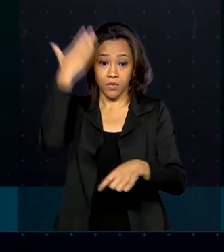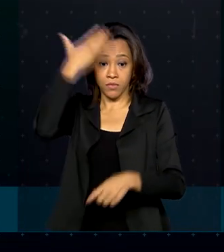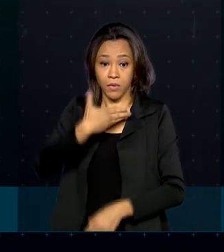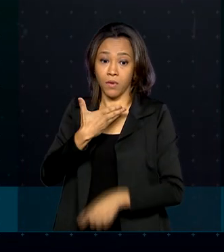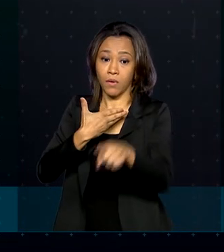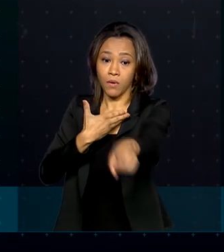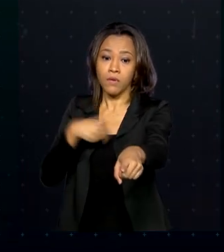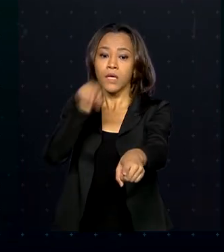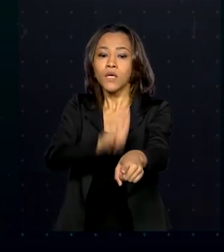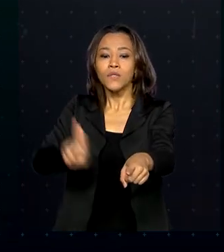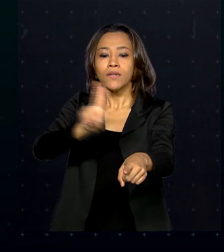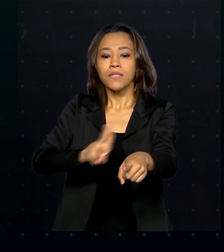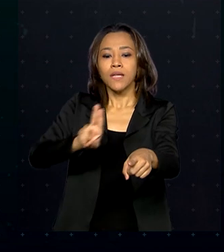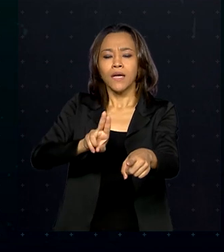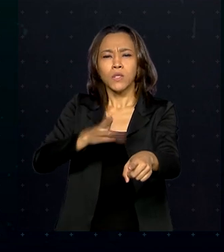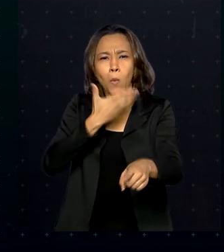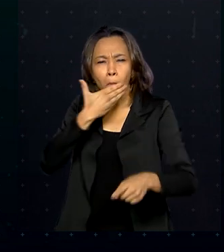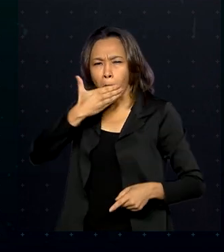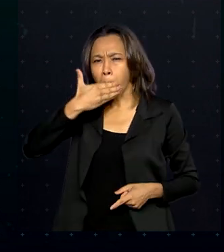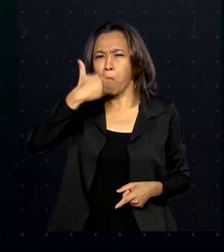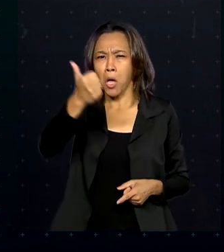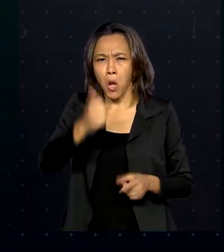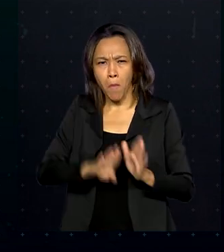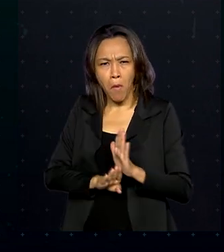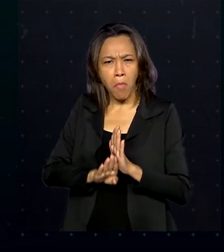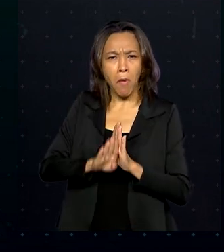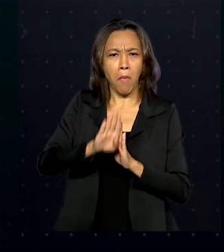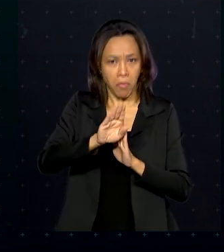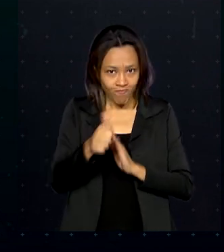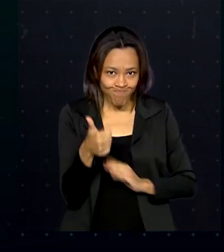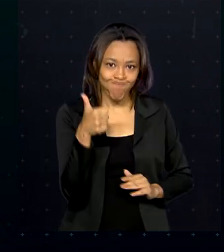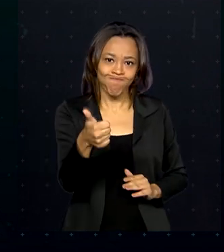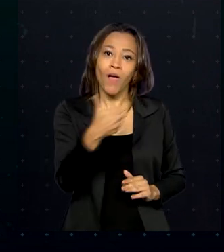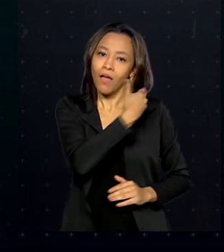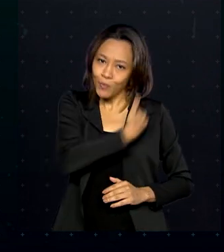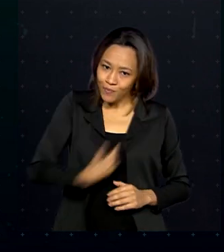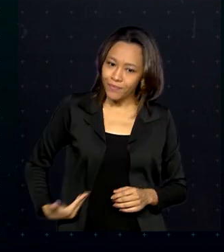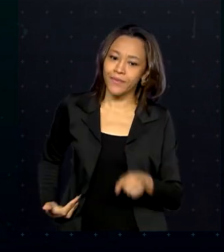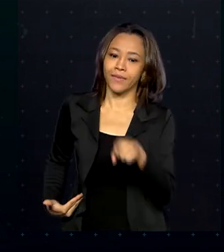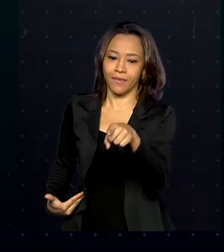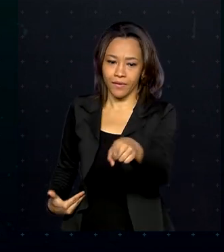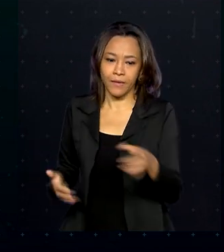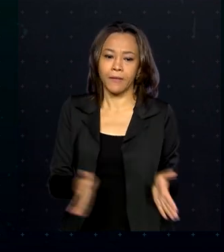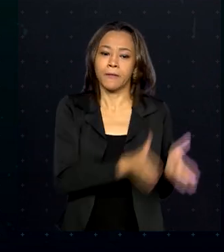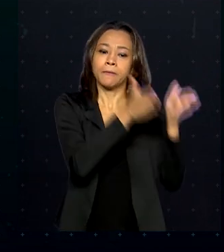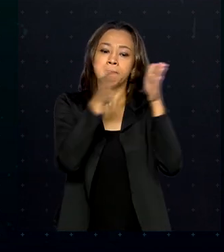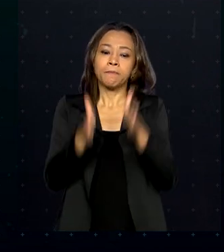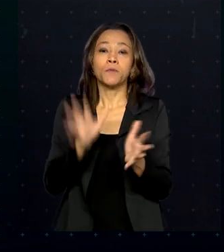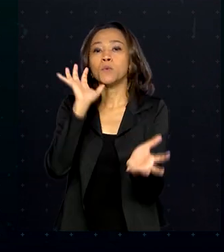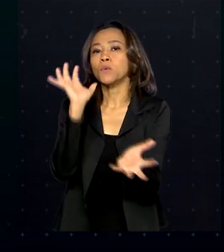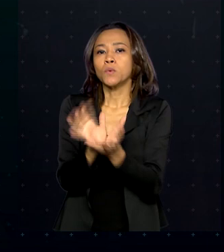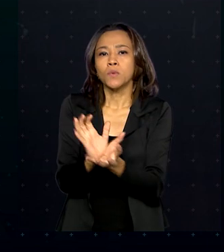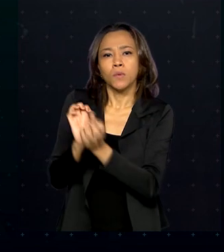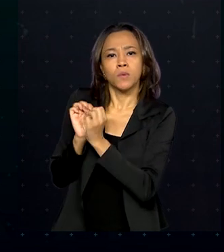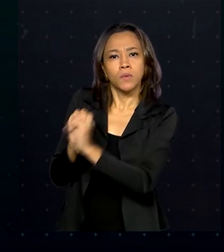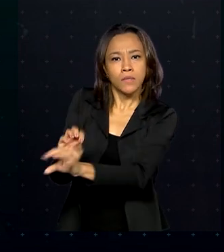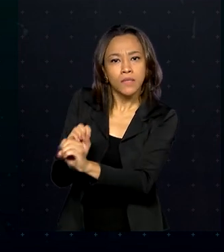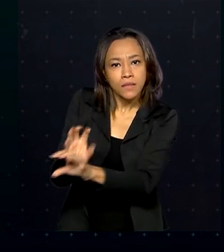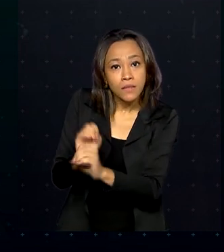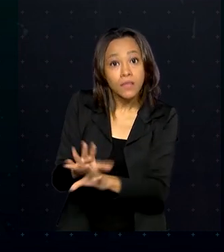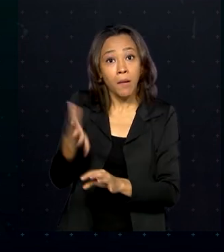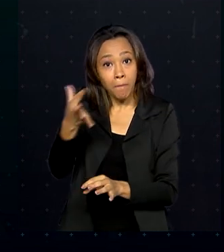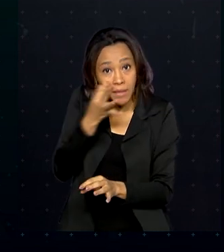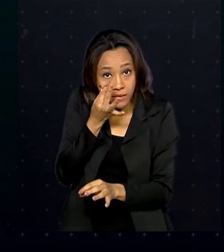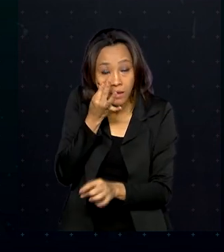que as universidades com o melhor desempenho são públicas. Entre as modalidades de ensino, o estudo